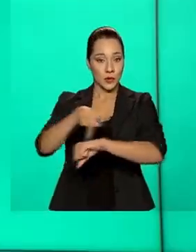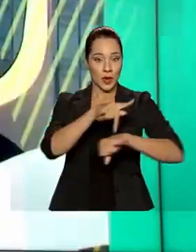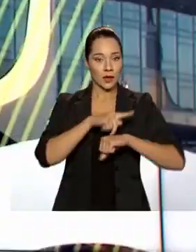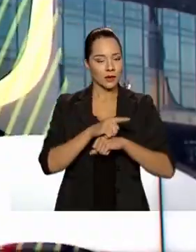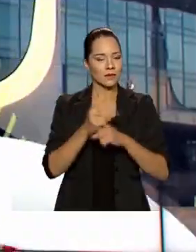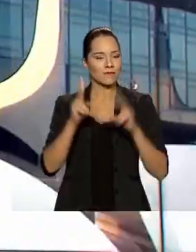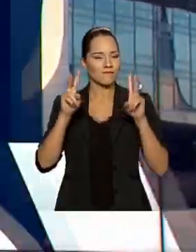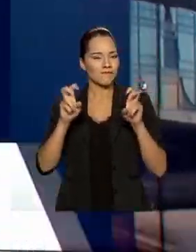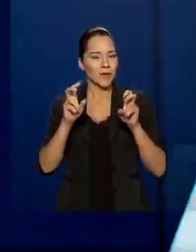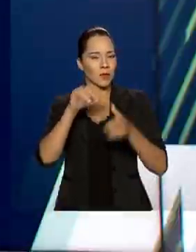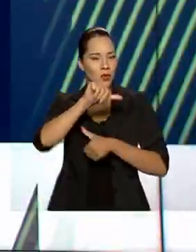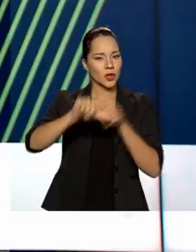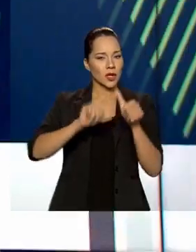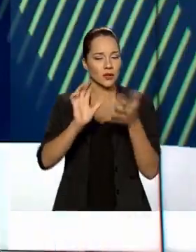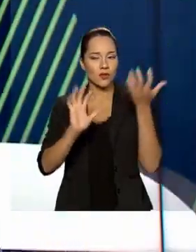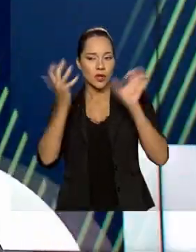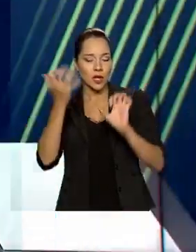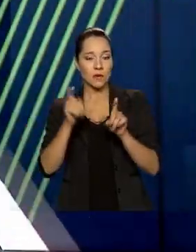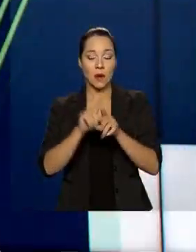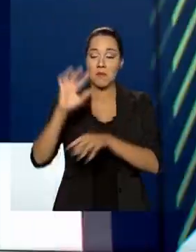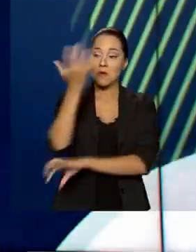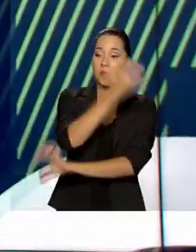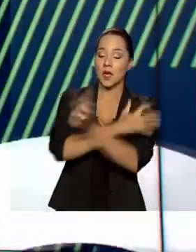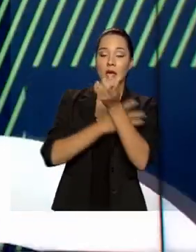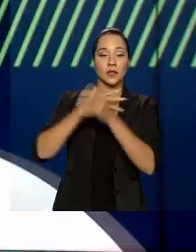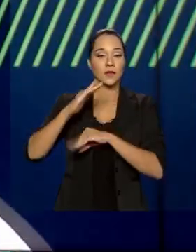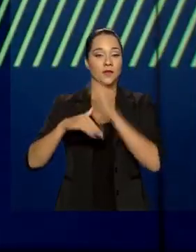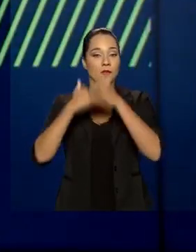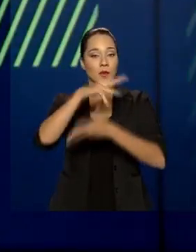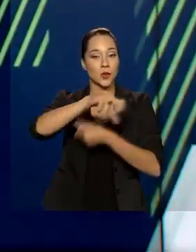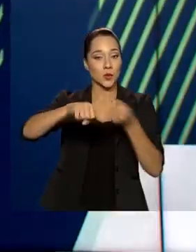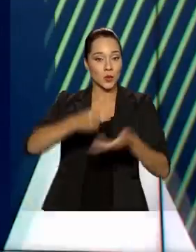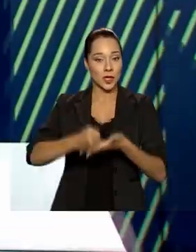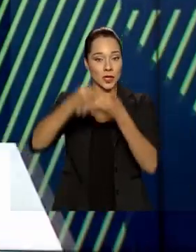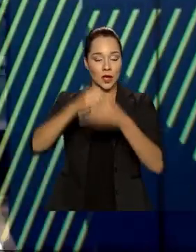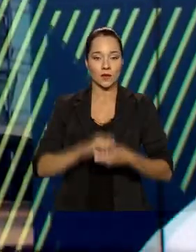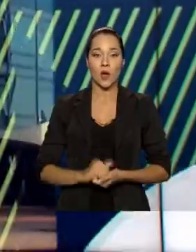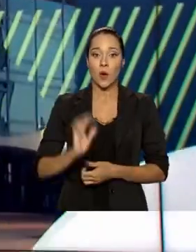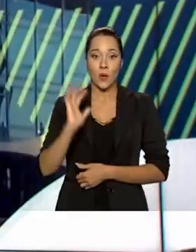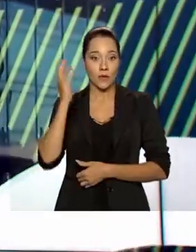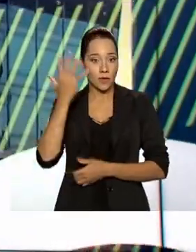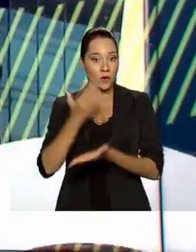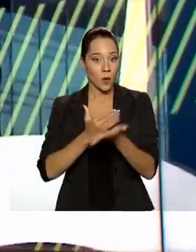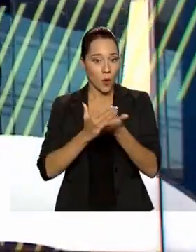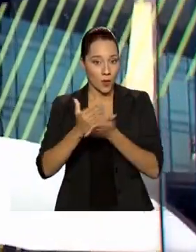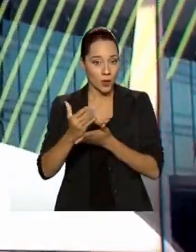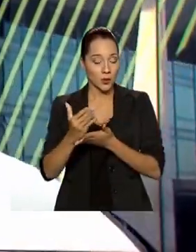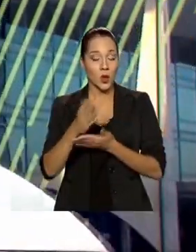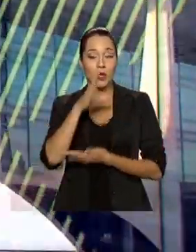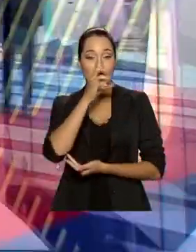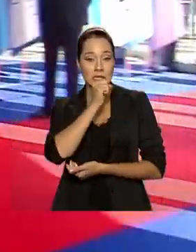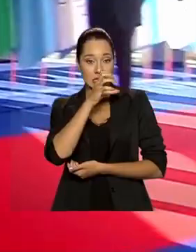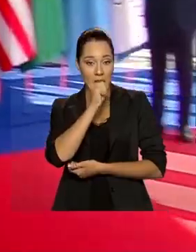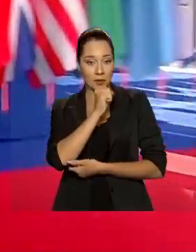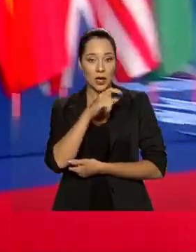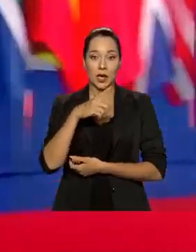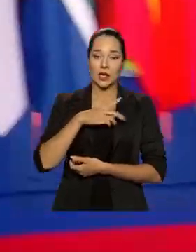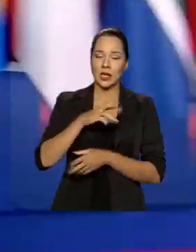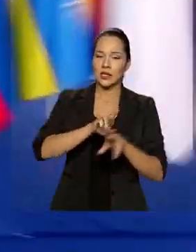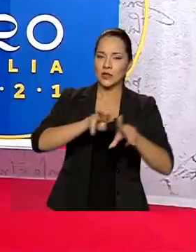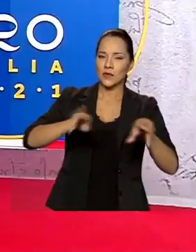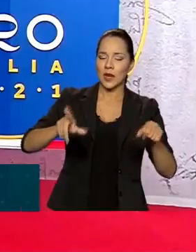mudanças climáticas, meio ambiente e desenvolvimento sustentável. O evento começou neste sábado e reúne